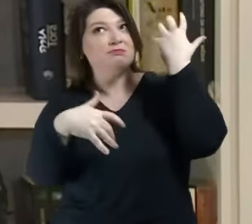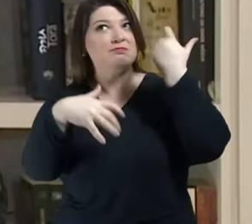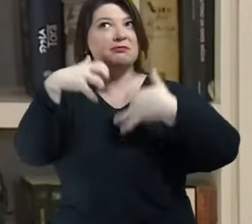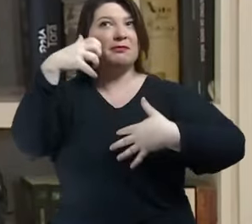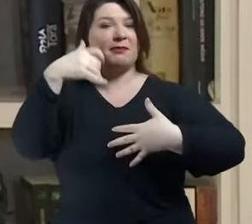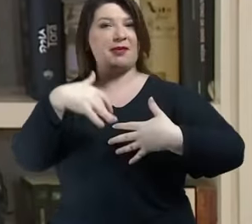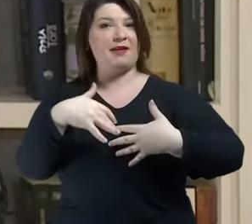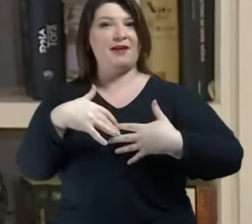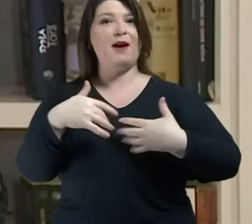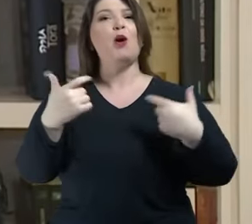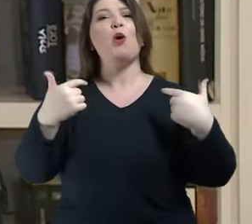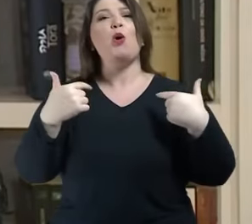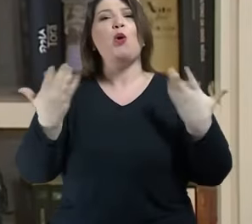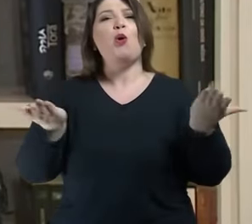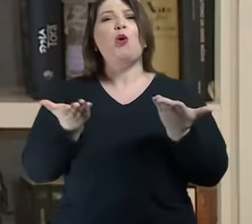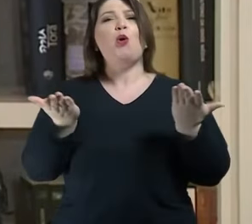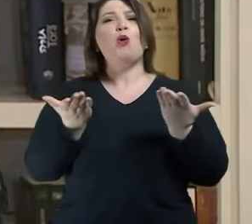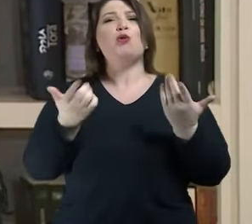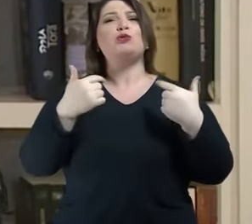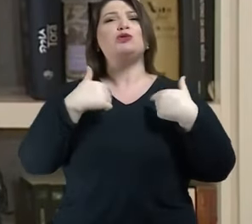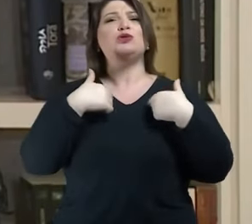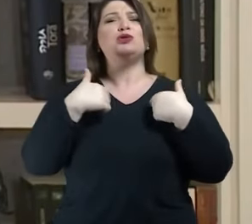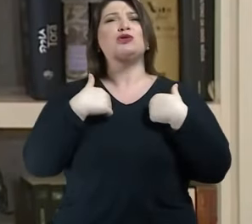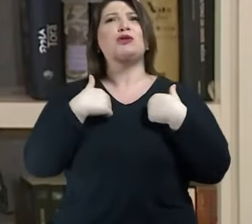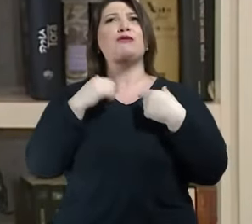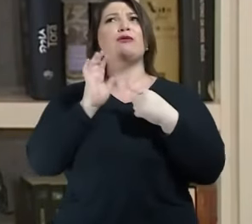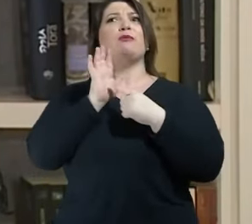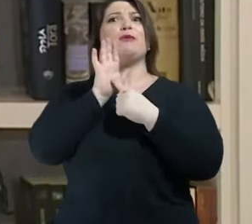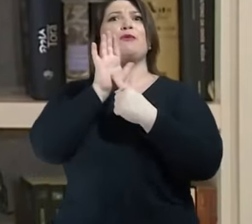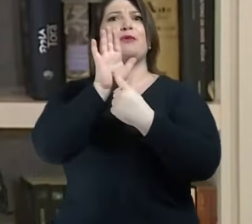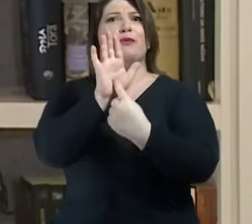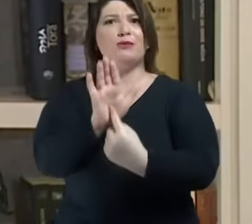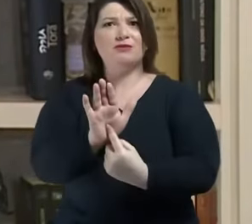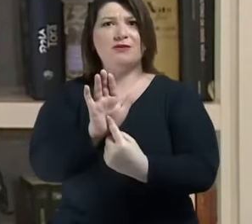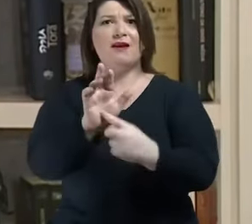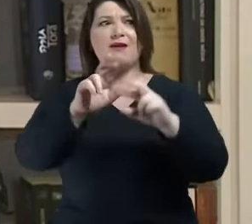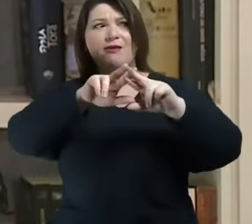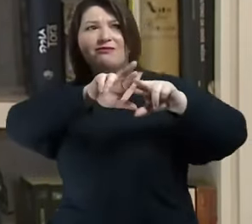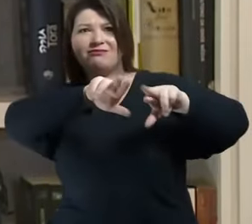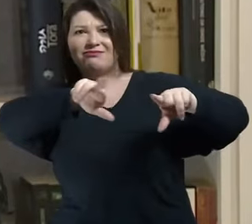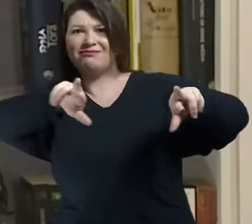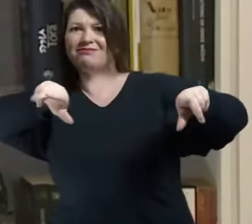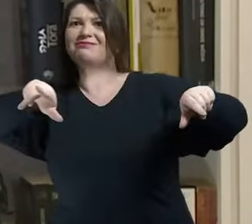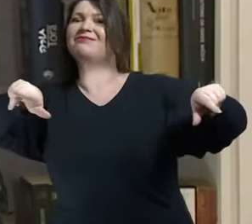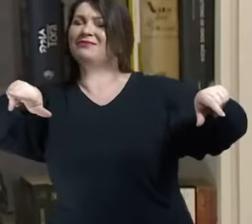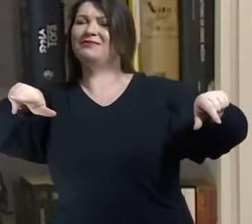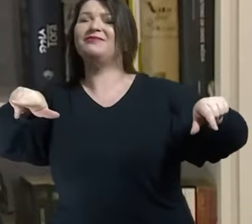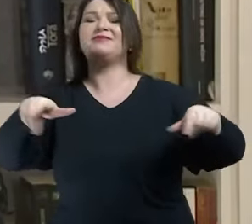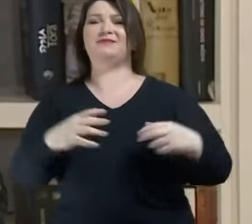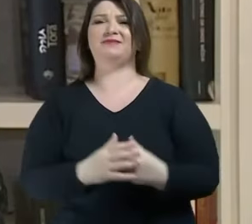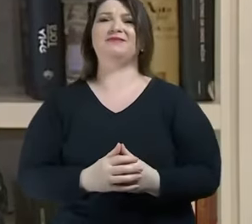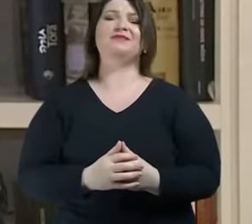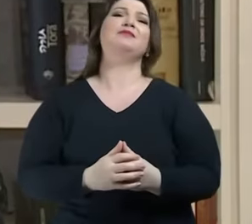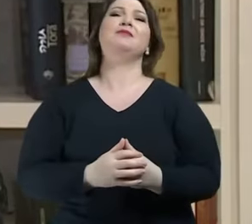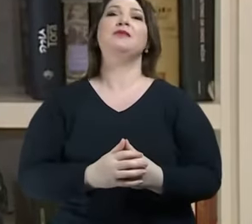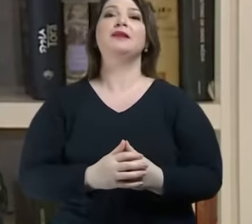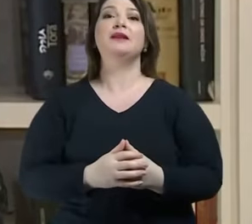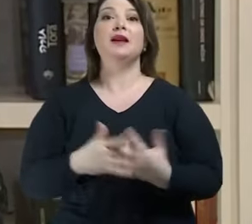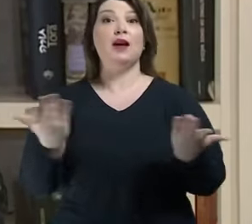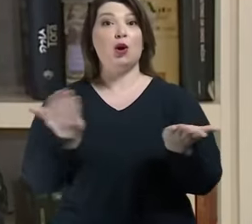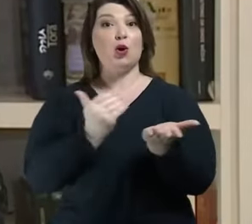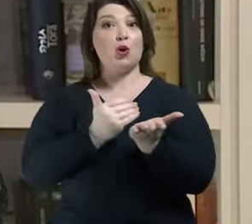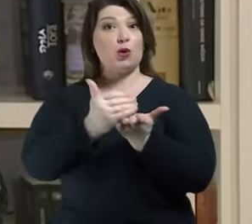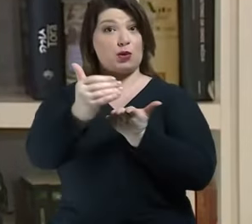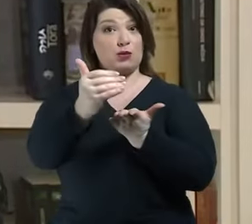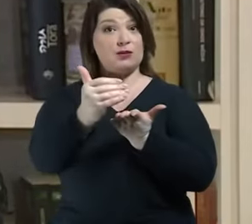do que eu vou falar. E eu quero falar com essas duas condições. E quero começar lembrando a vocês que